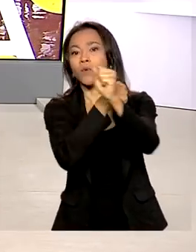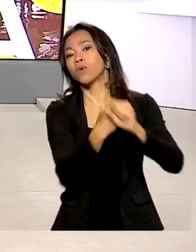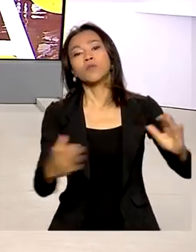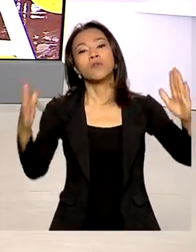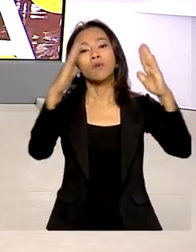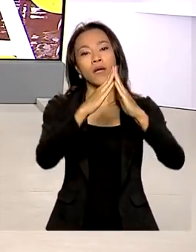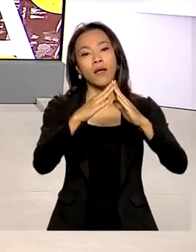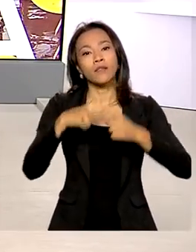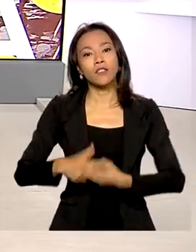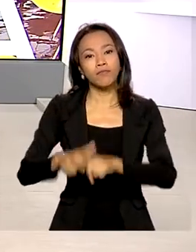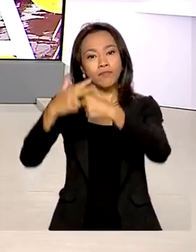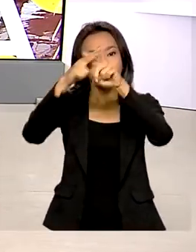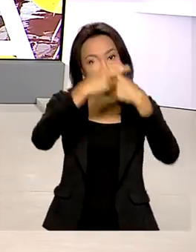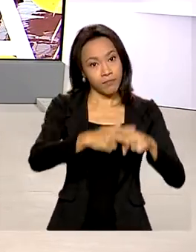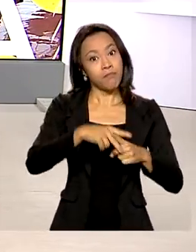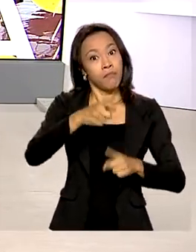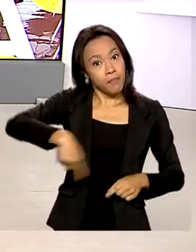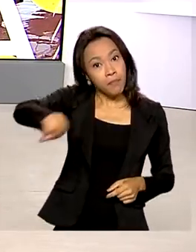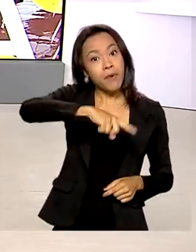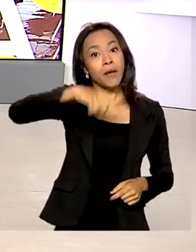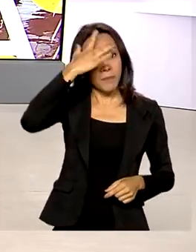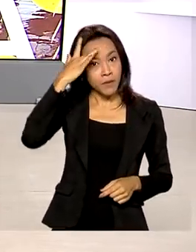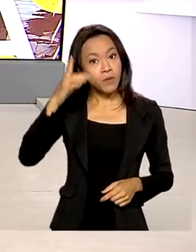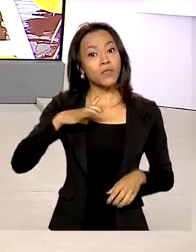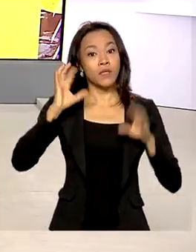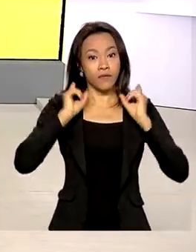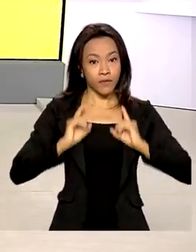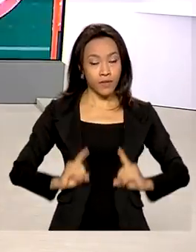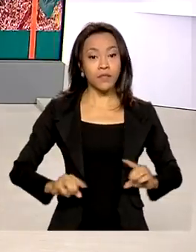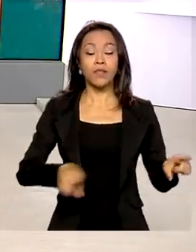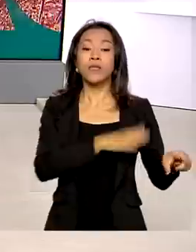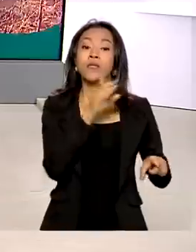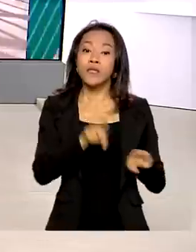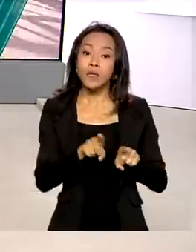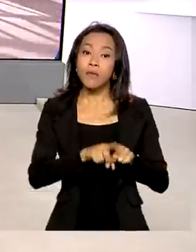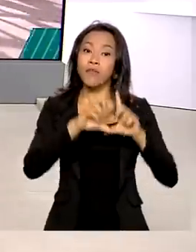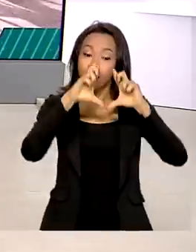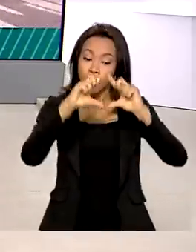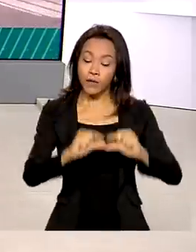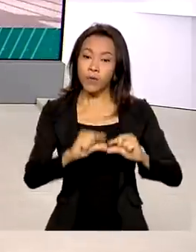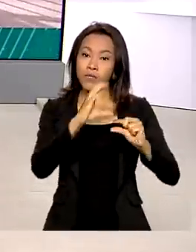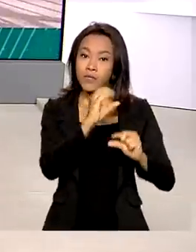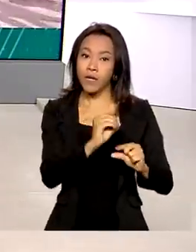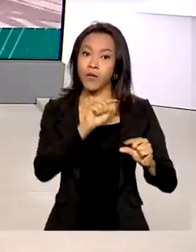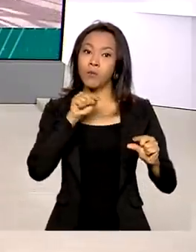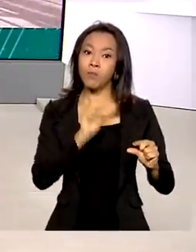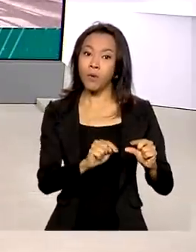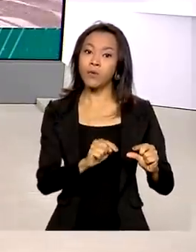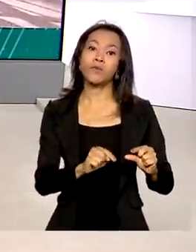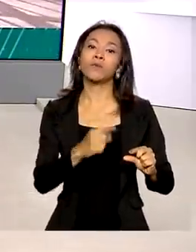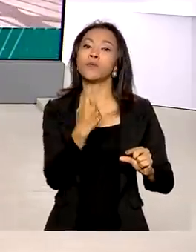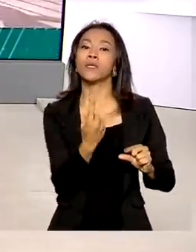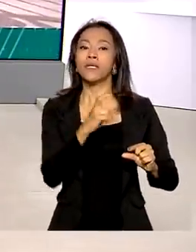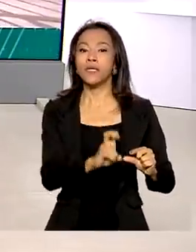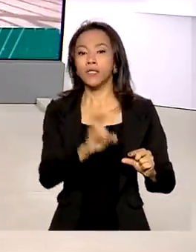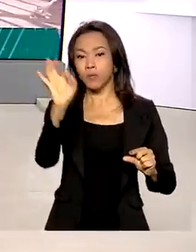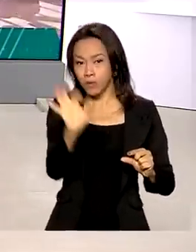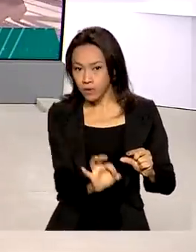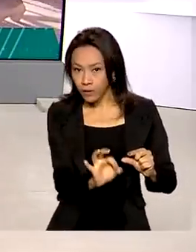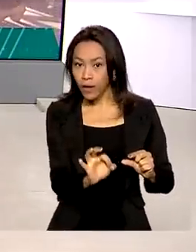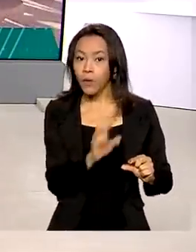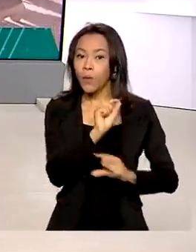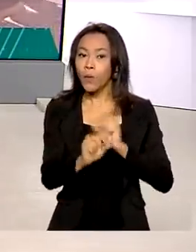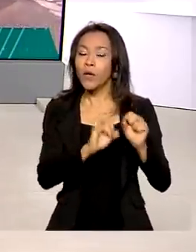com deficiência. E o banco também anunciou que vai reduzir em 0,15 ponto percentual a taxa de juros do crédito